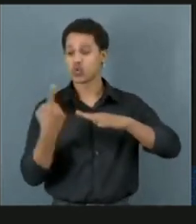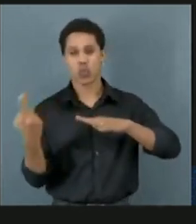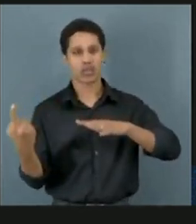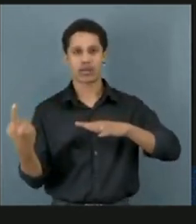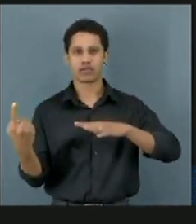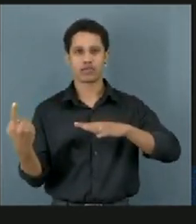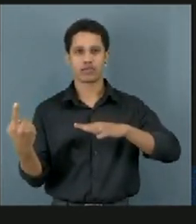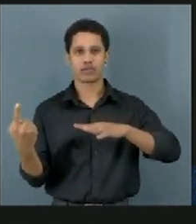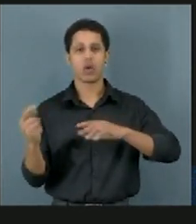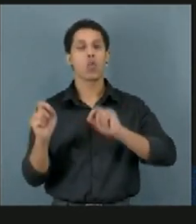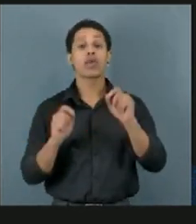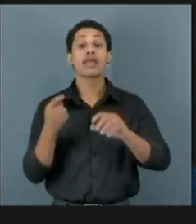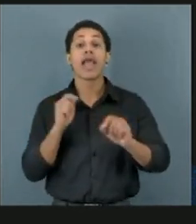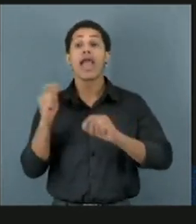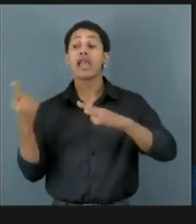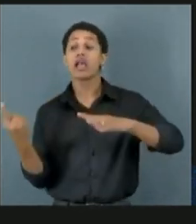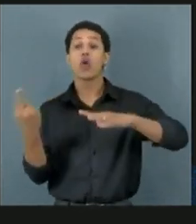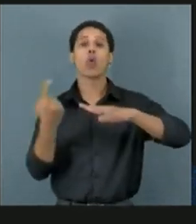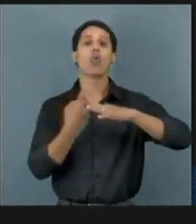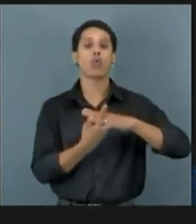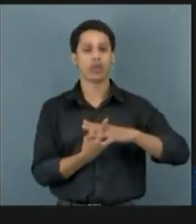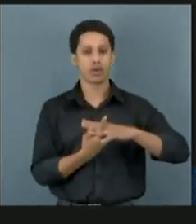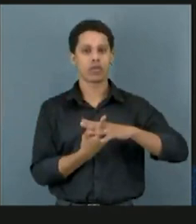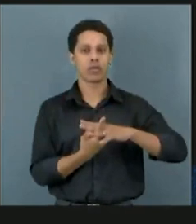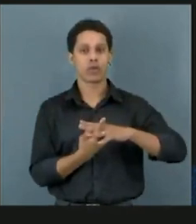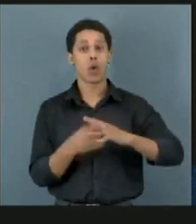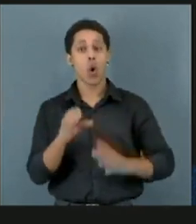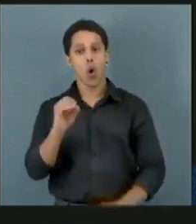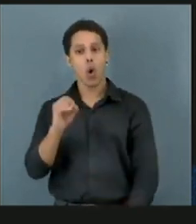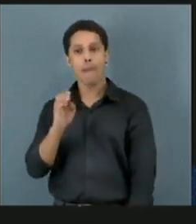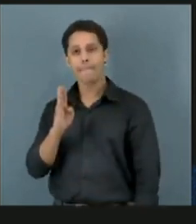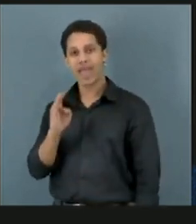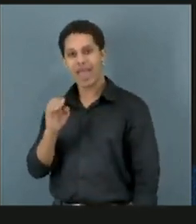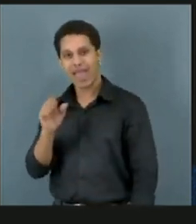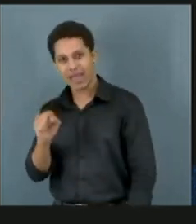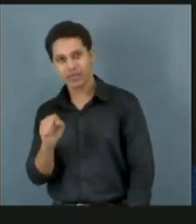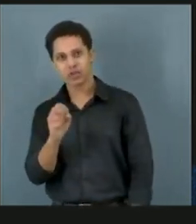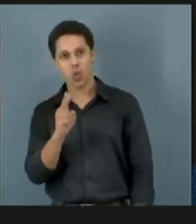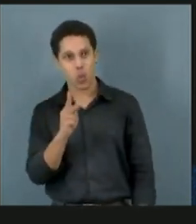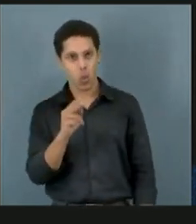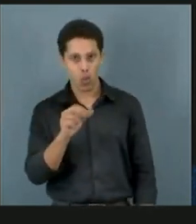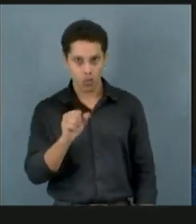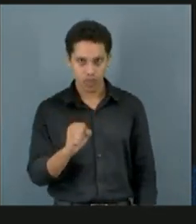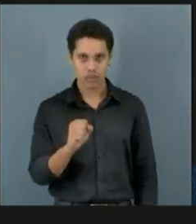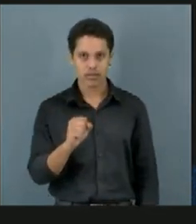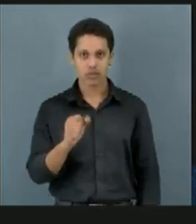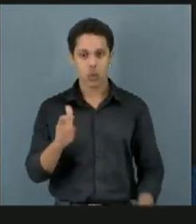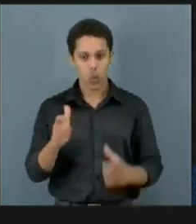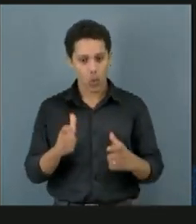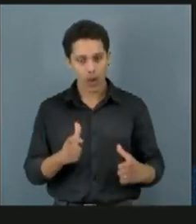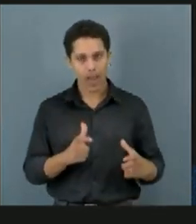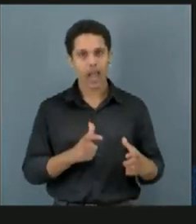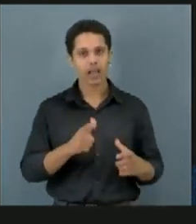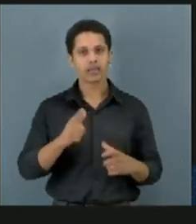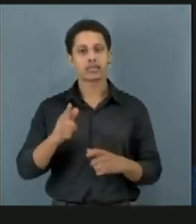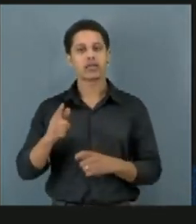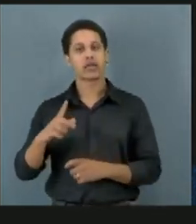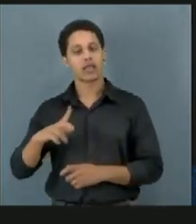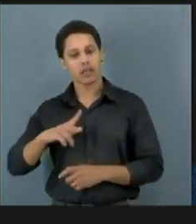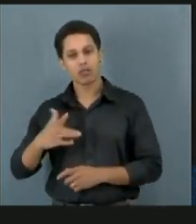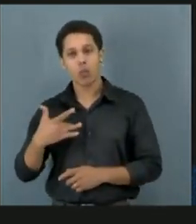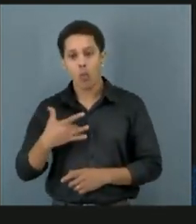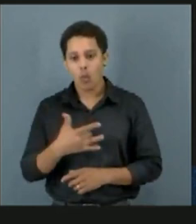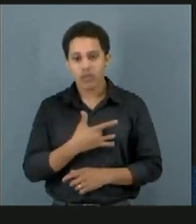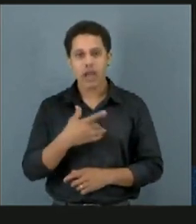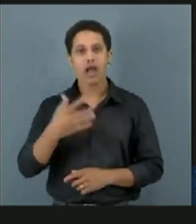seria includente? É que em UBS, UPAs, postos de saúde, nós tivéssemos a equipe de saúde mental